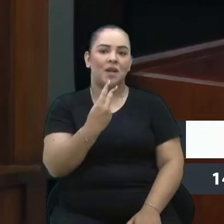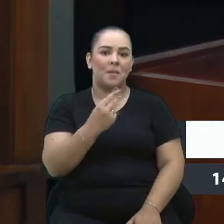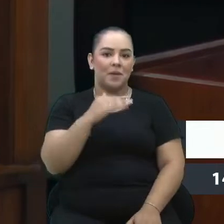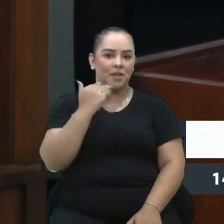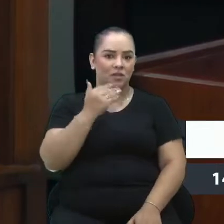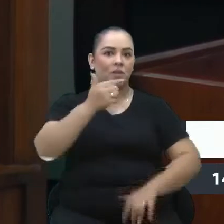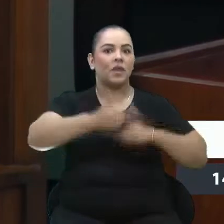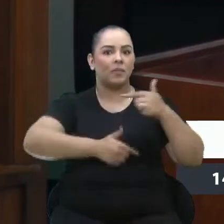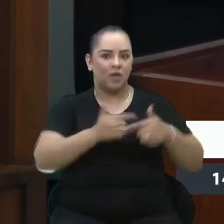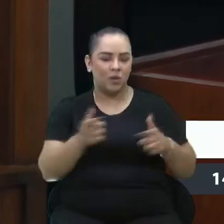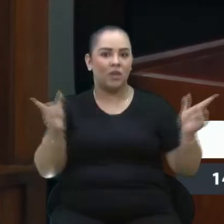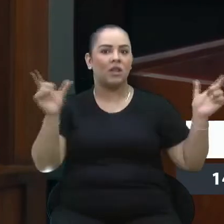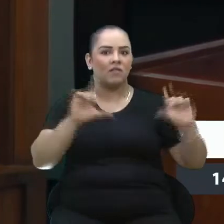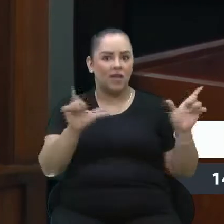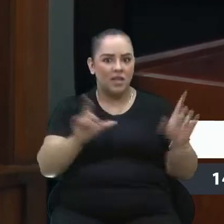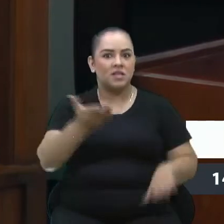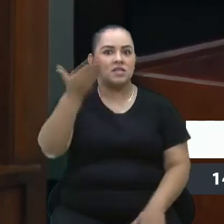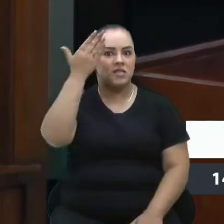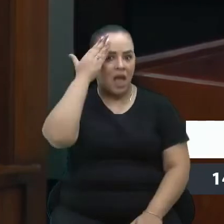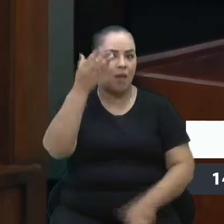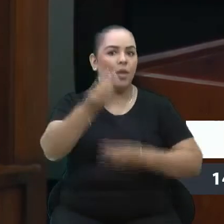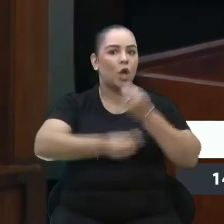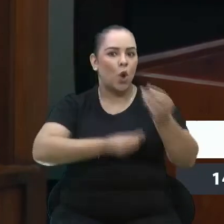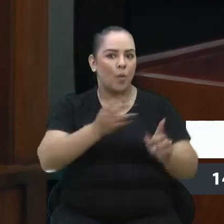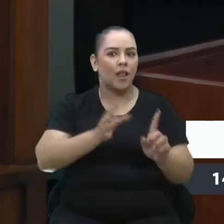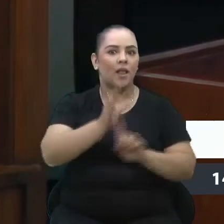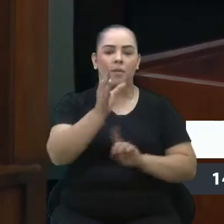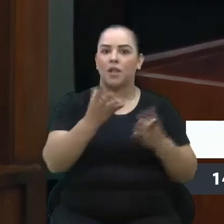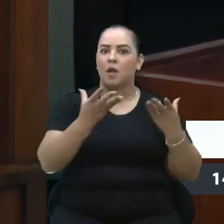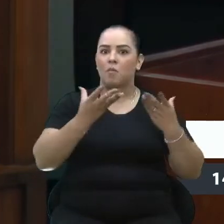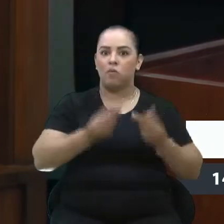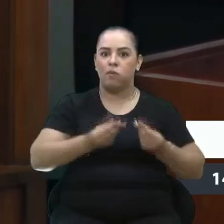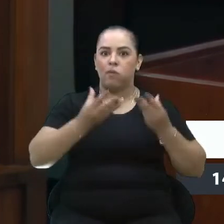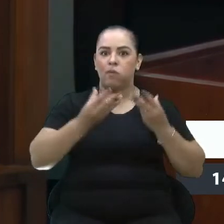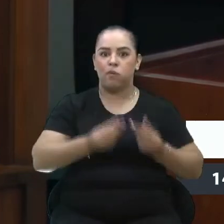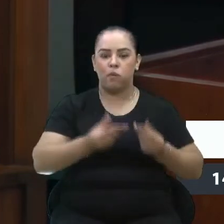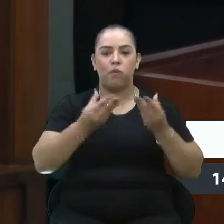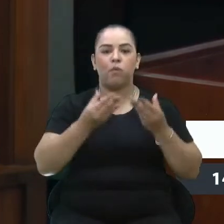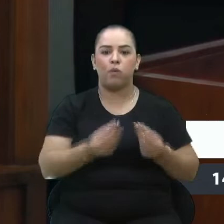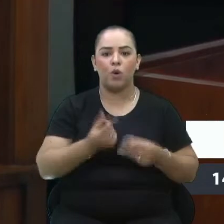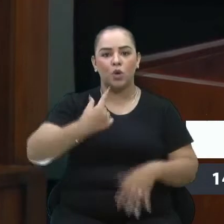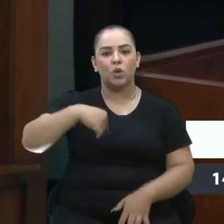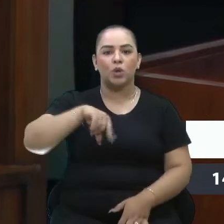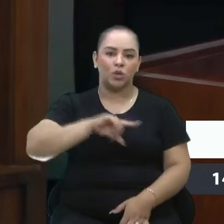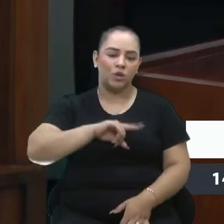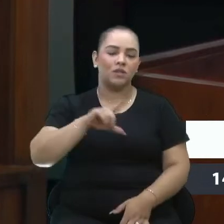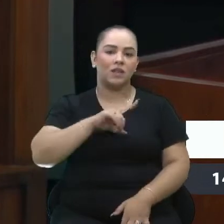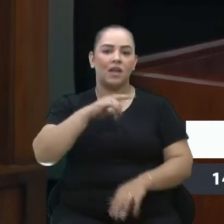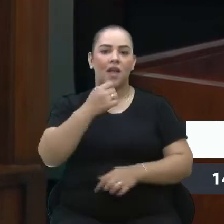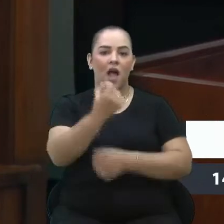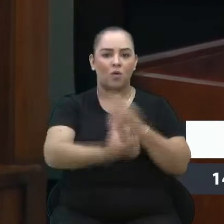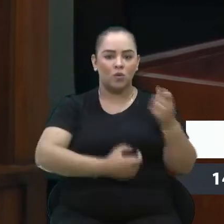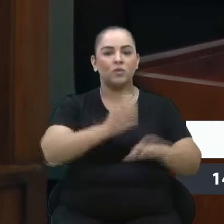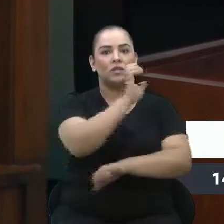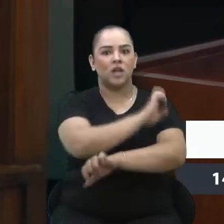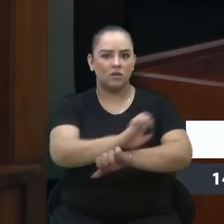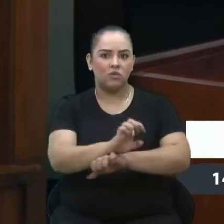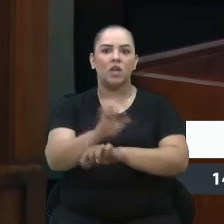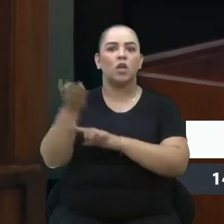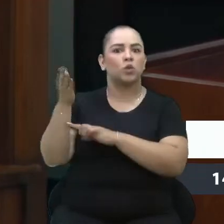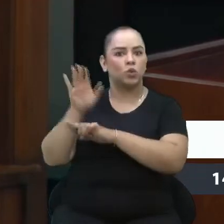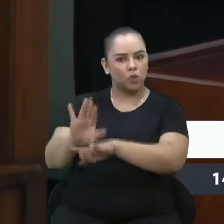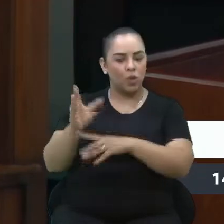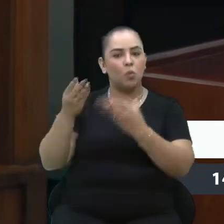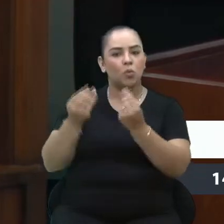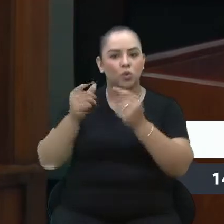e sabe o quanto ali a demanda é grande. A gente tem trabalhado com estagiárias, que sim, auxiliam bastante,